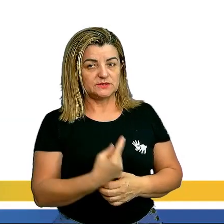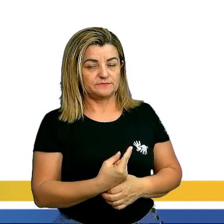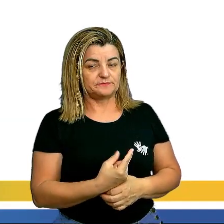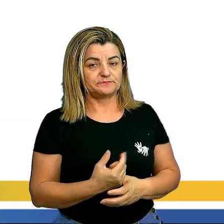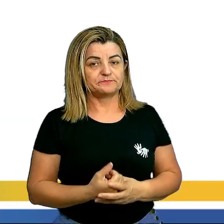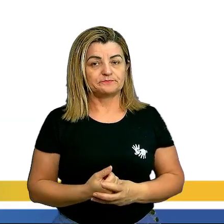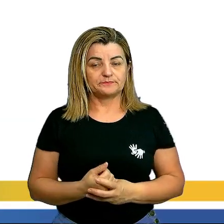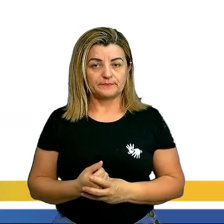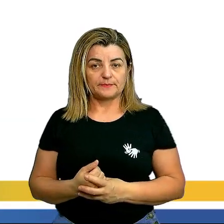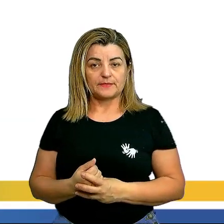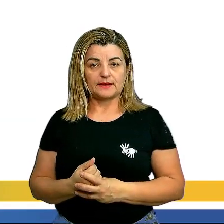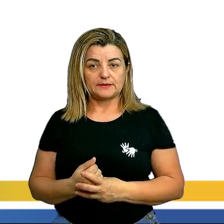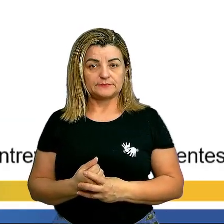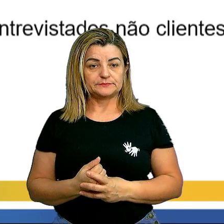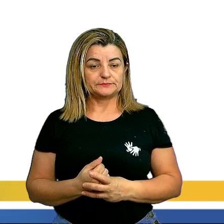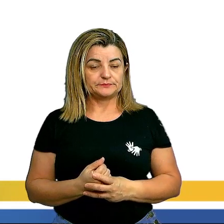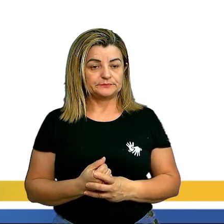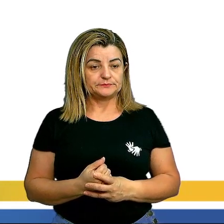Continuando.